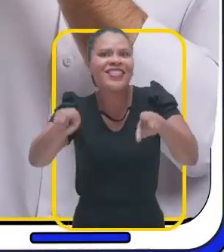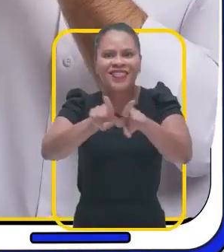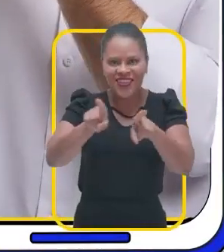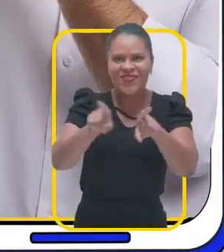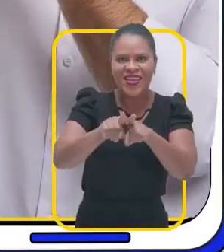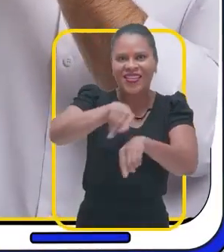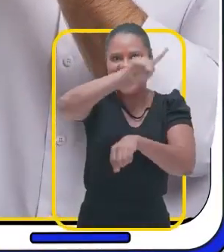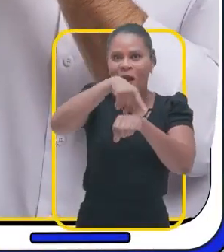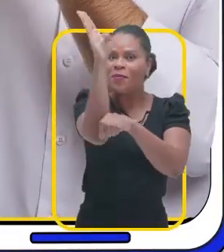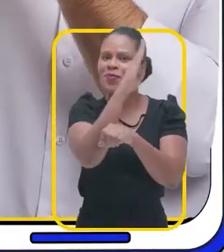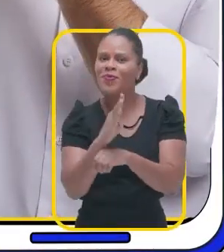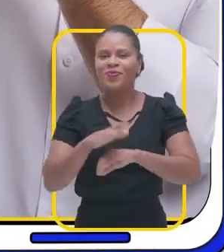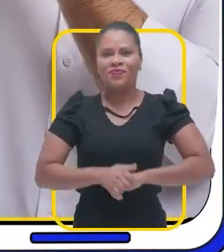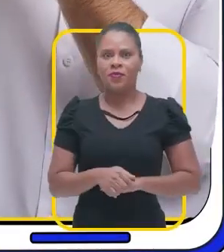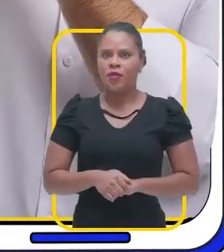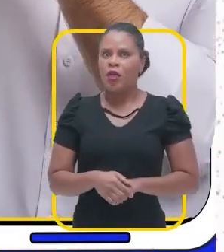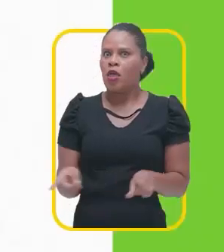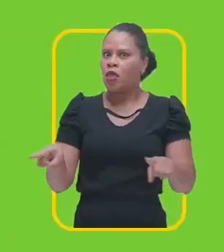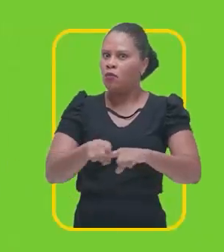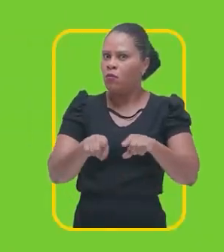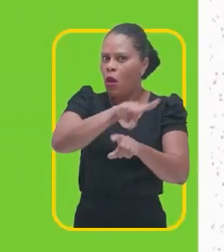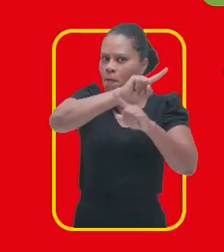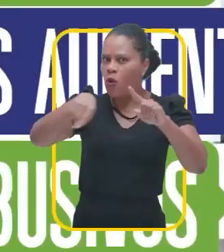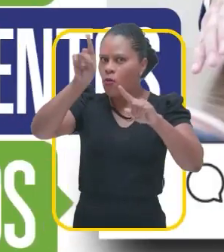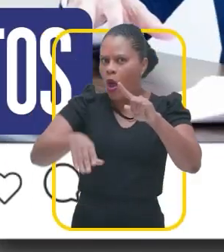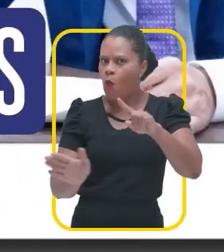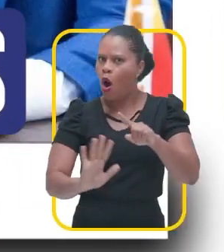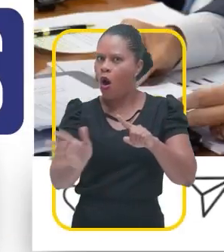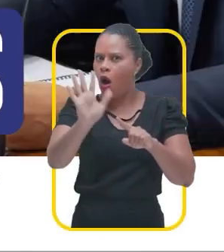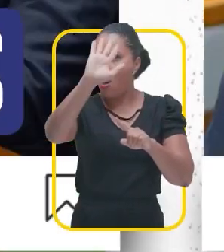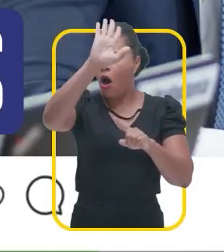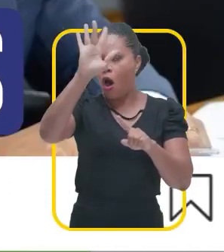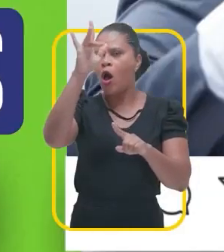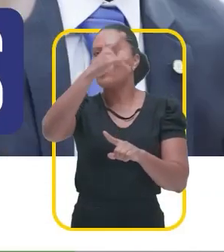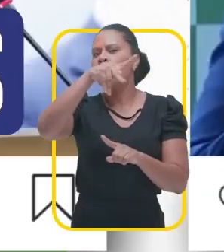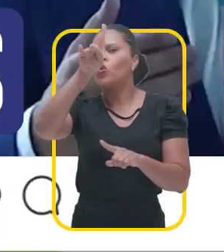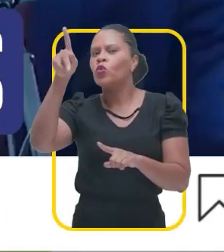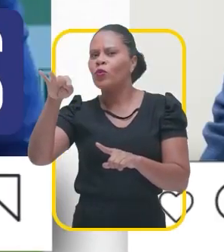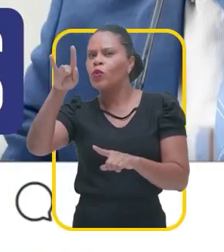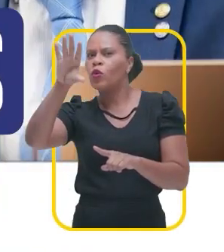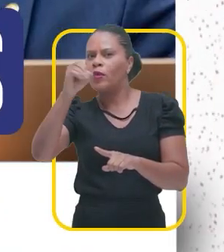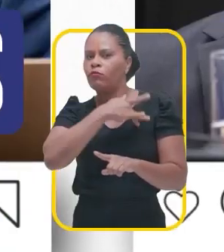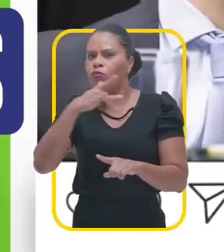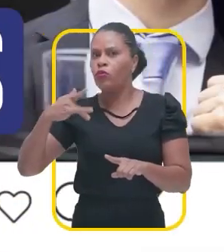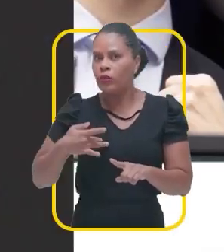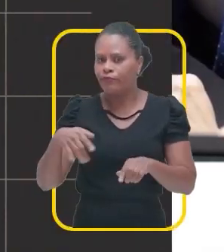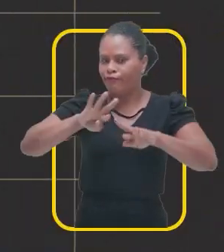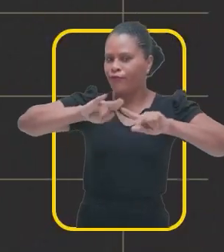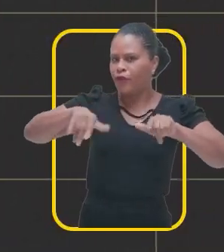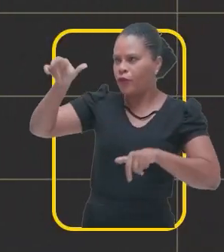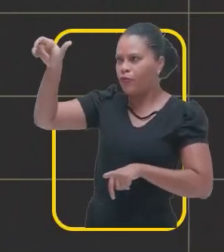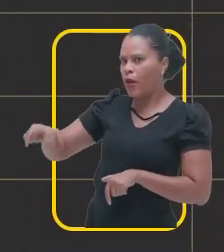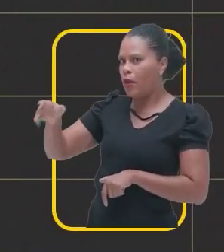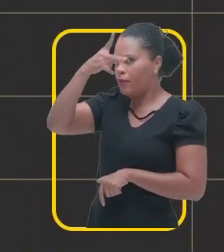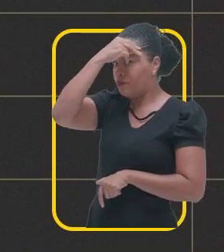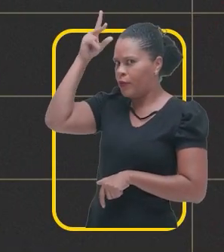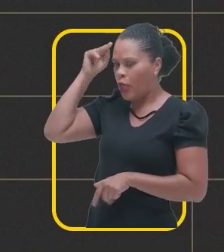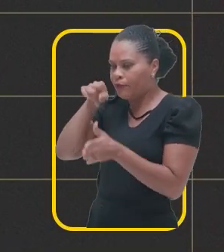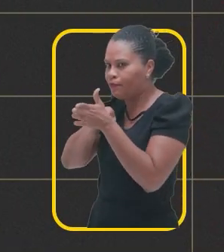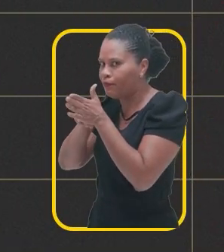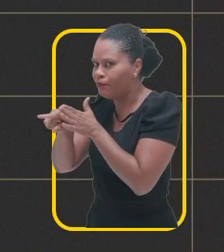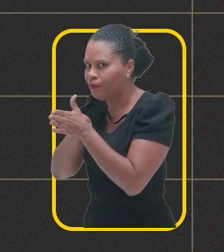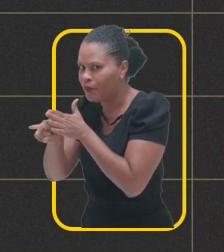barata do Brasil. E que vai proibir os aumentos abusivos dos planos de saúde. Ao contrário do atual prefeito que é